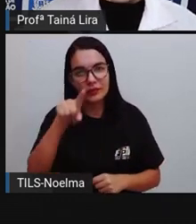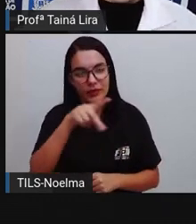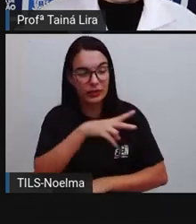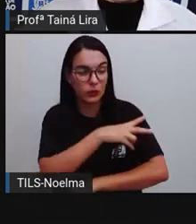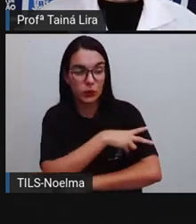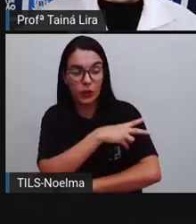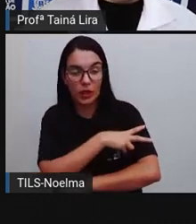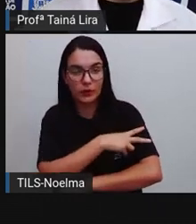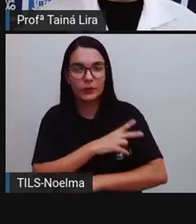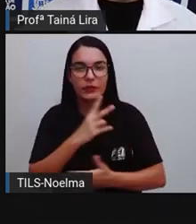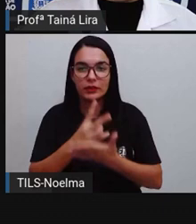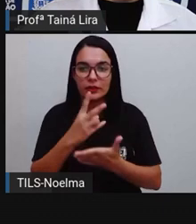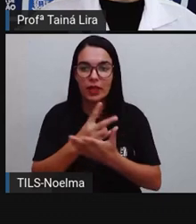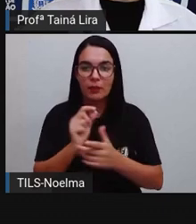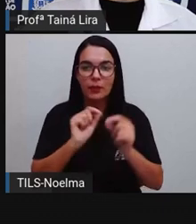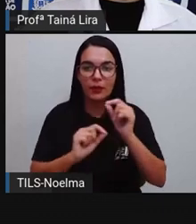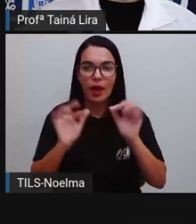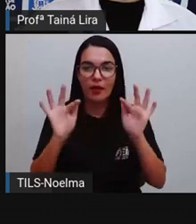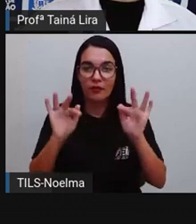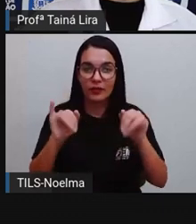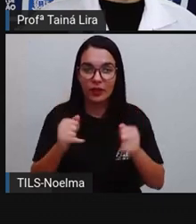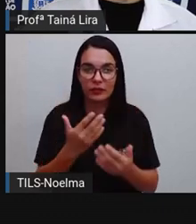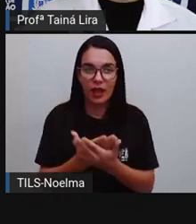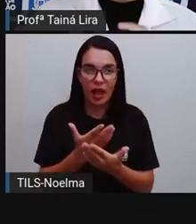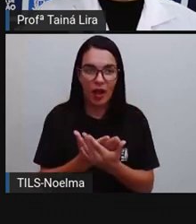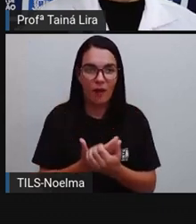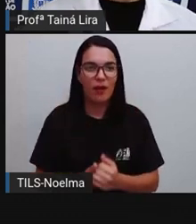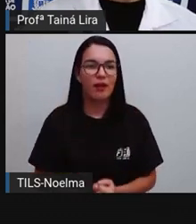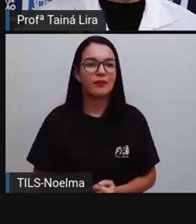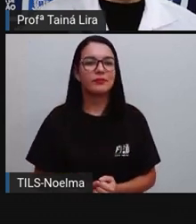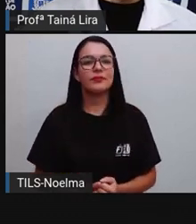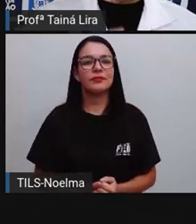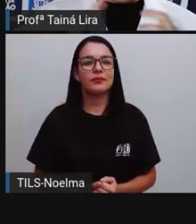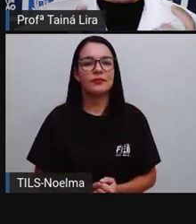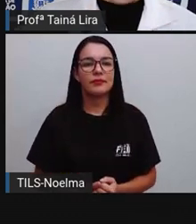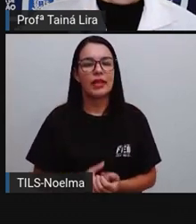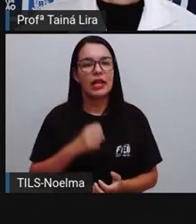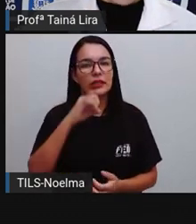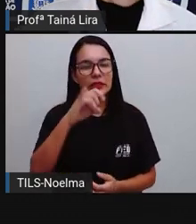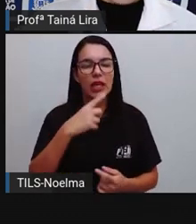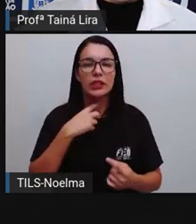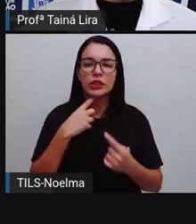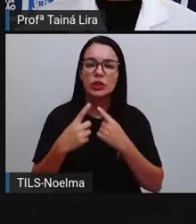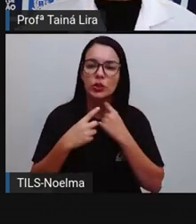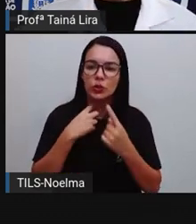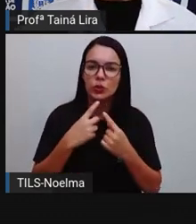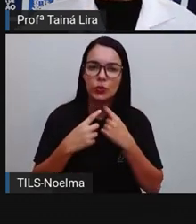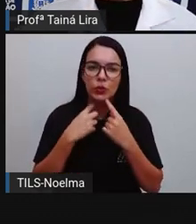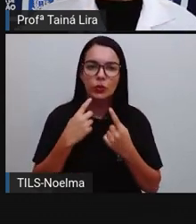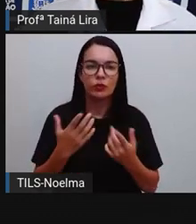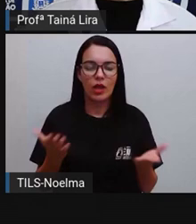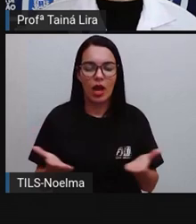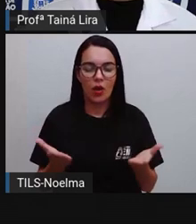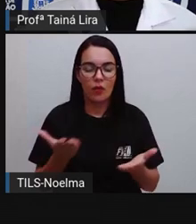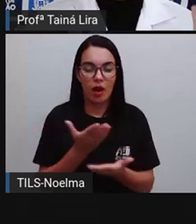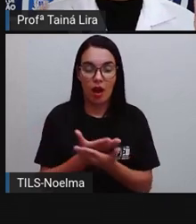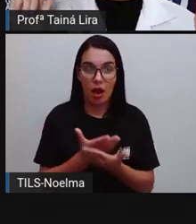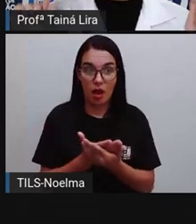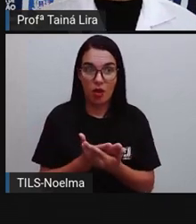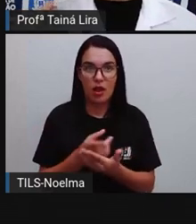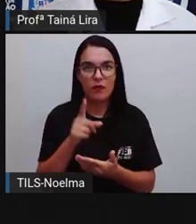segundo ano, tá? No final da nossa aula. Então, se ficou alguma dúvida sobre a aula de hoje,